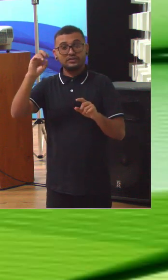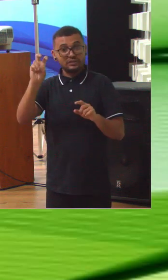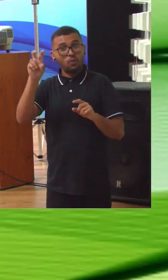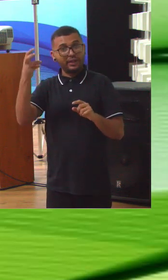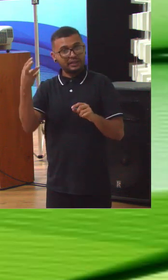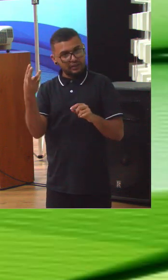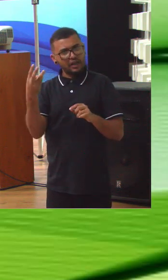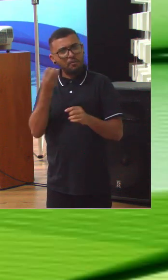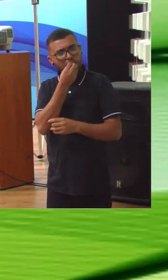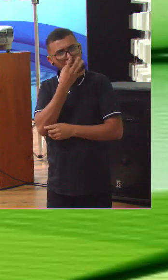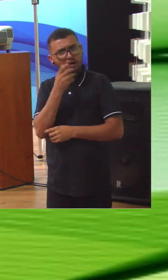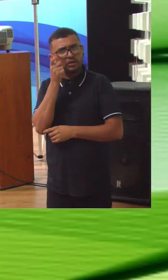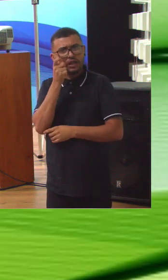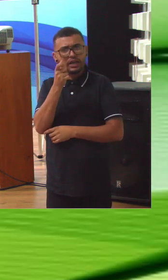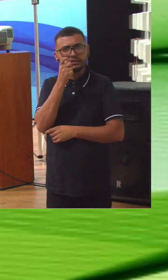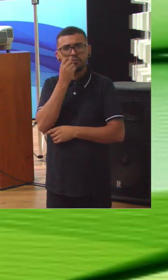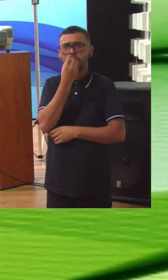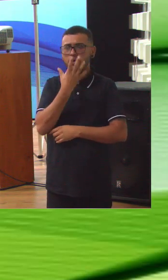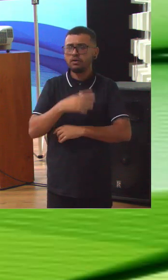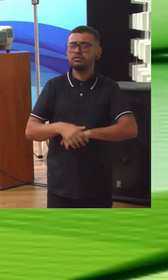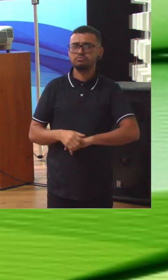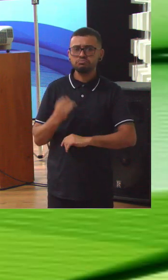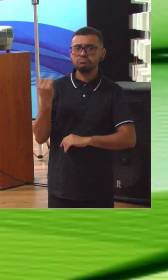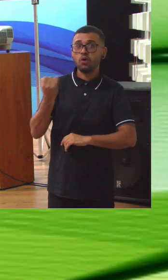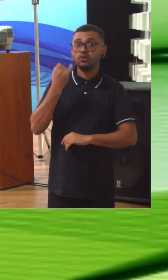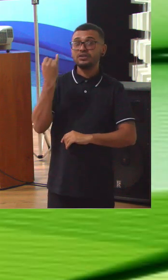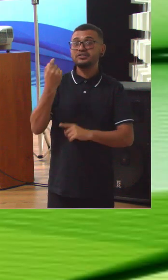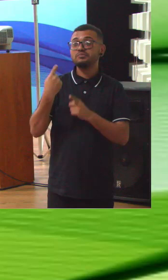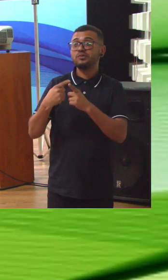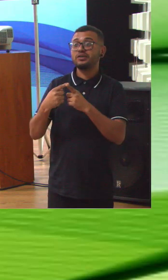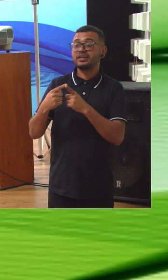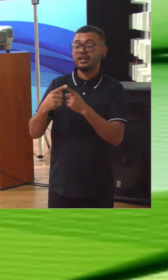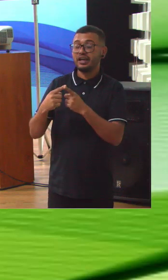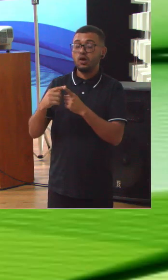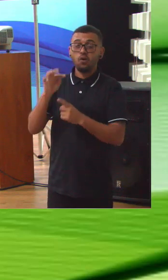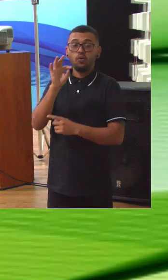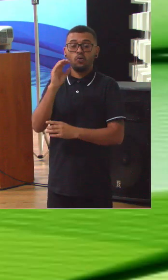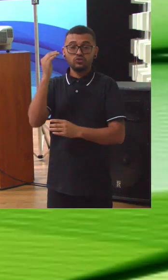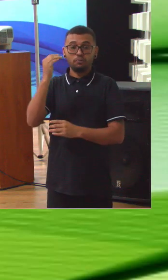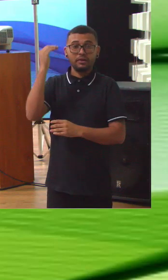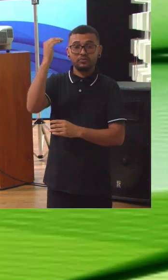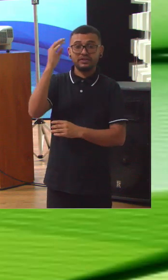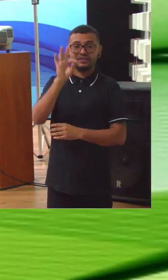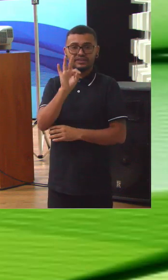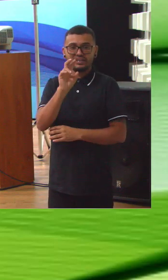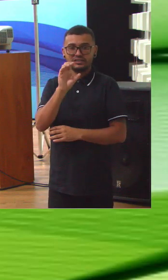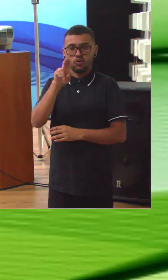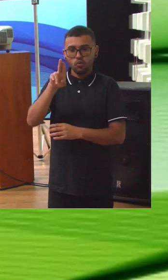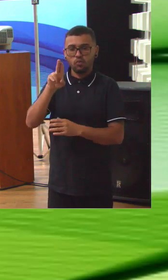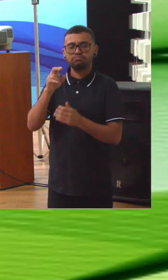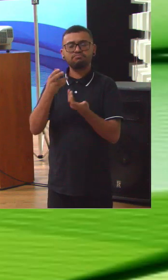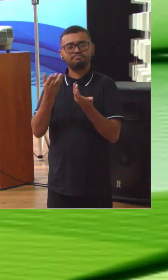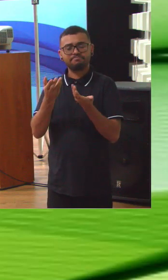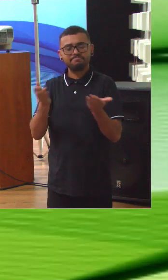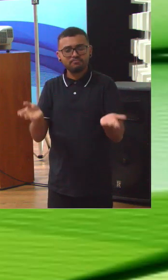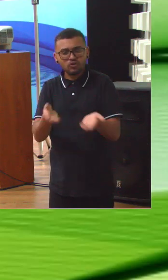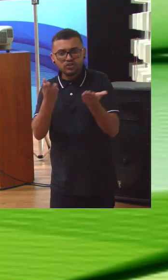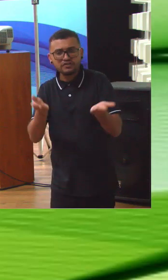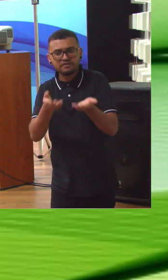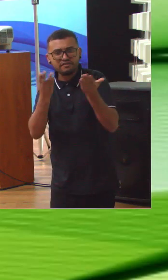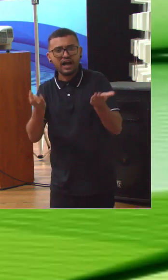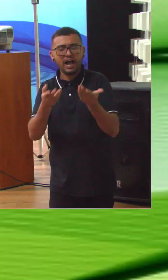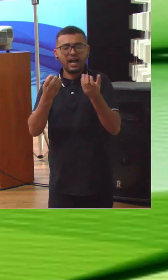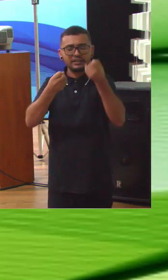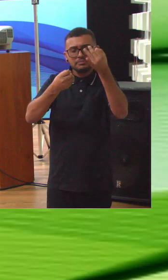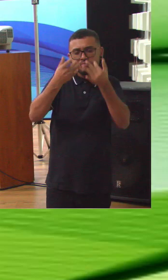Isso é muito importante e significa que o investimento que o tribunal tem feito no sentido de conscientizar as pessoas, porque